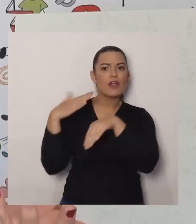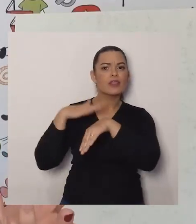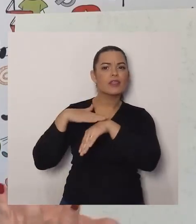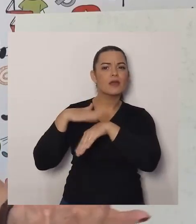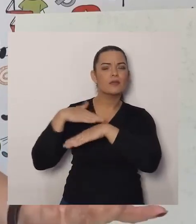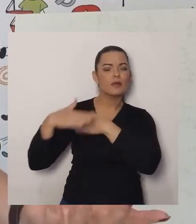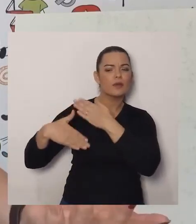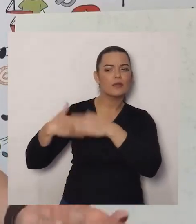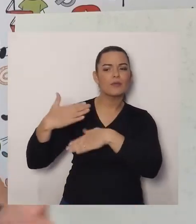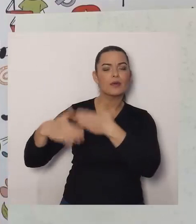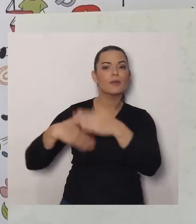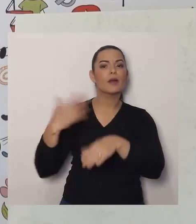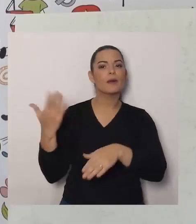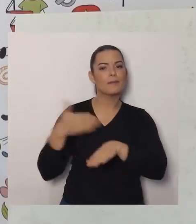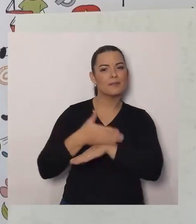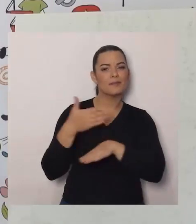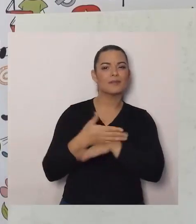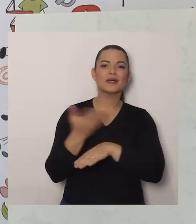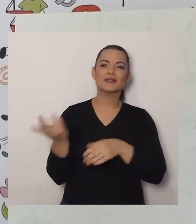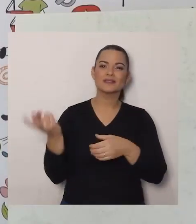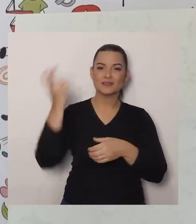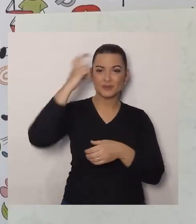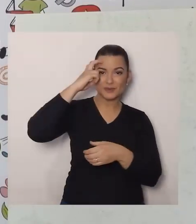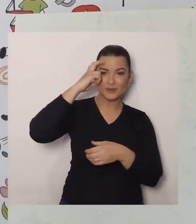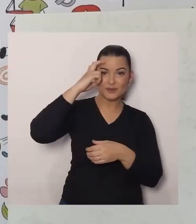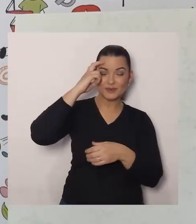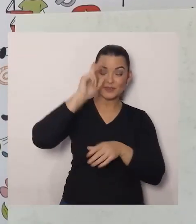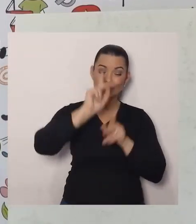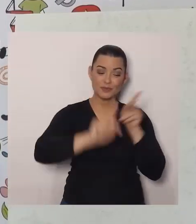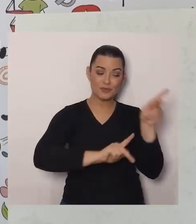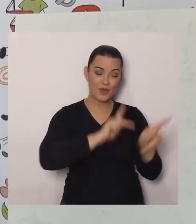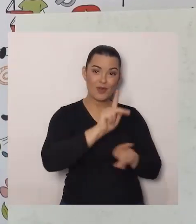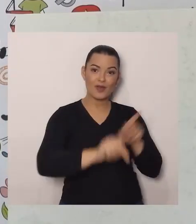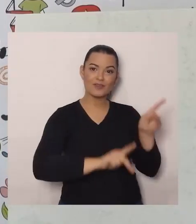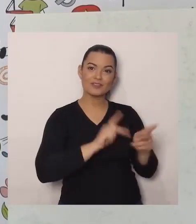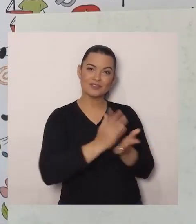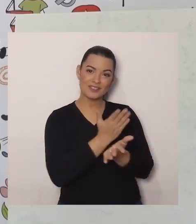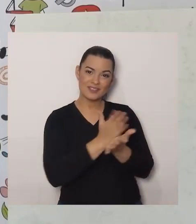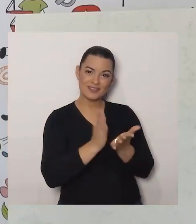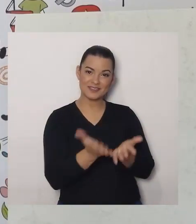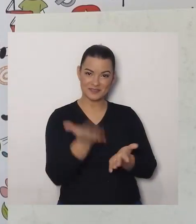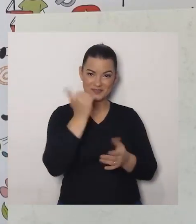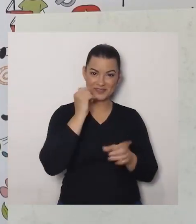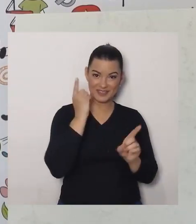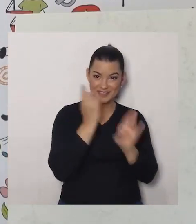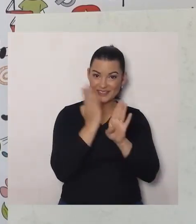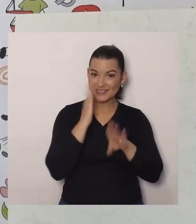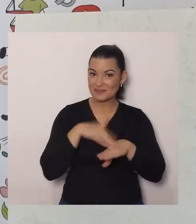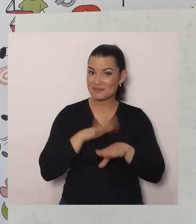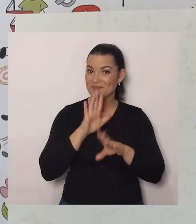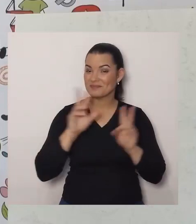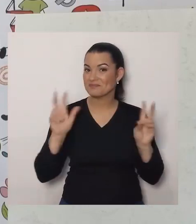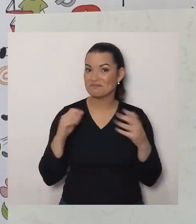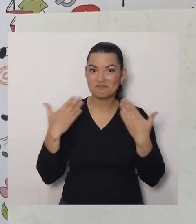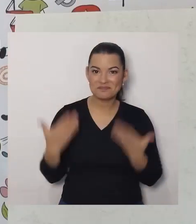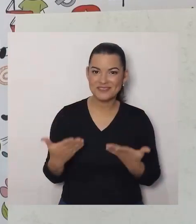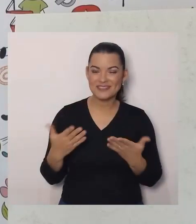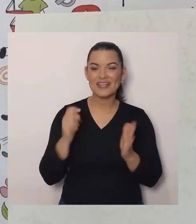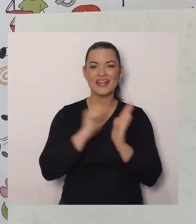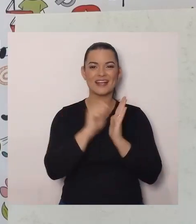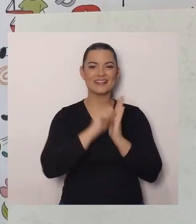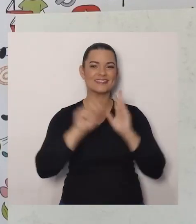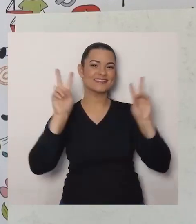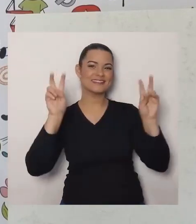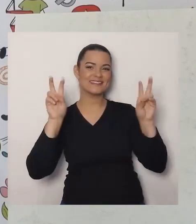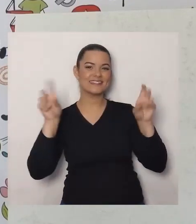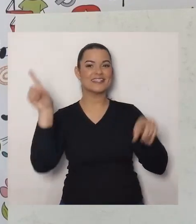Da tradição, Da cultura, De alguns povos, Então vamos descobrir, Um pouquinho mais, Sobre isso, Anotem